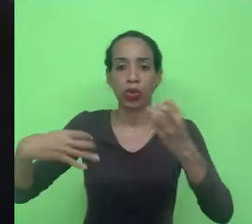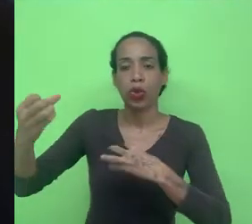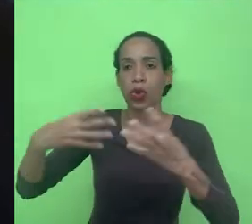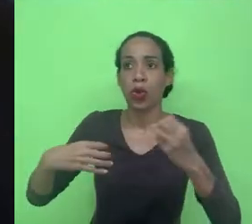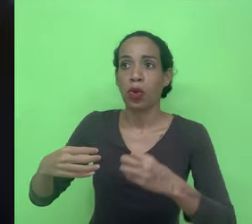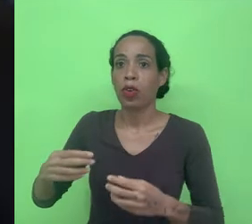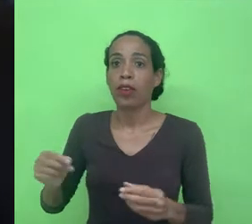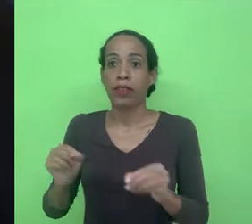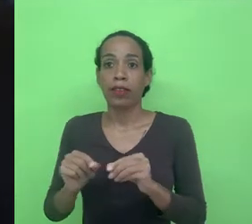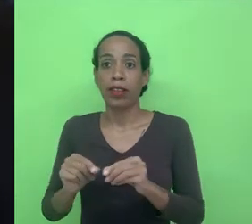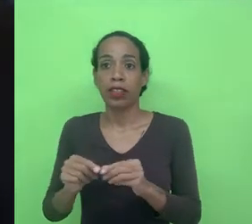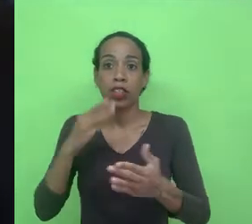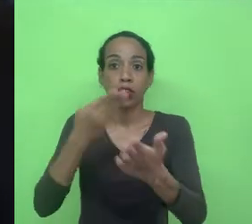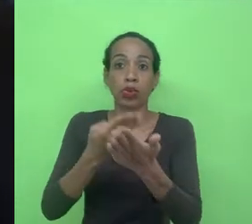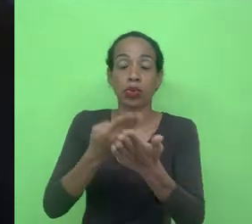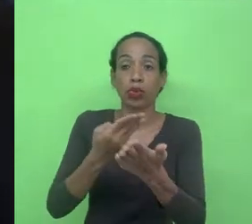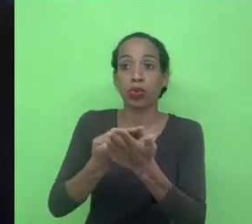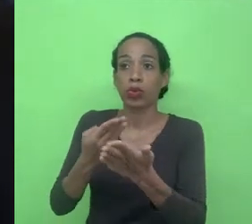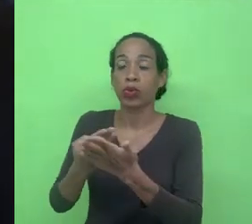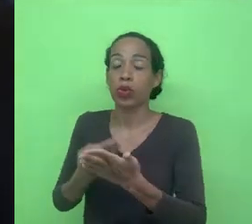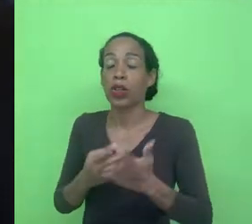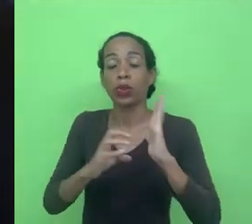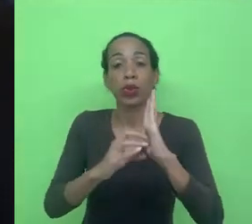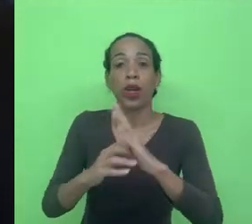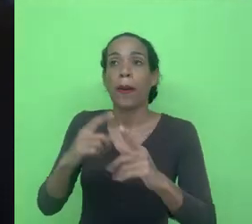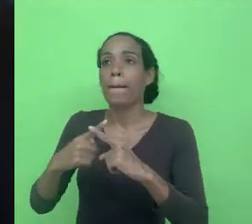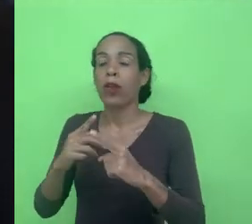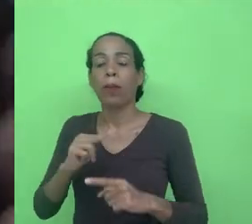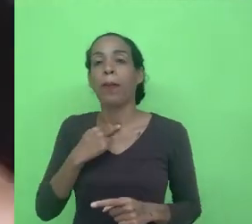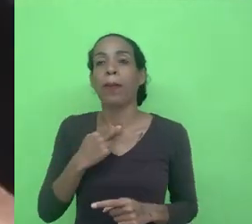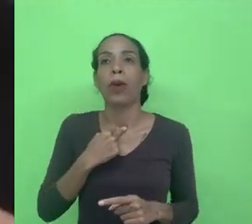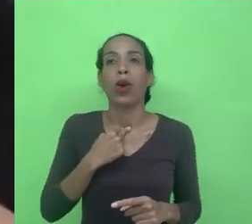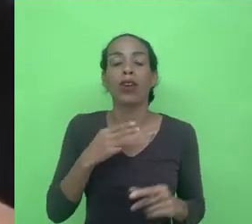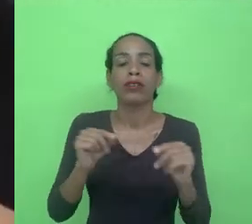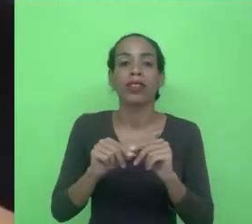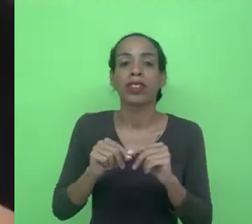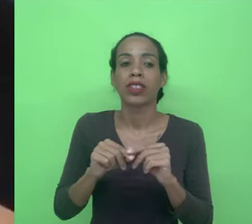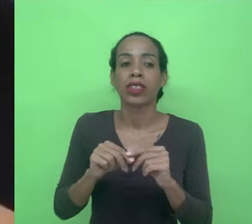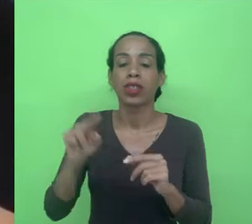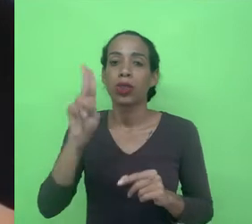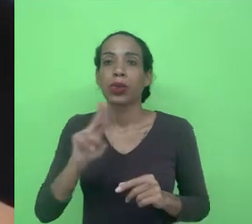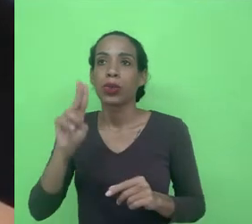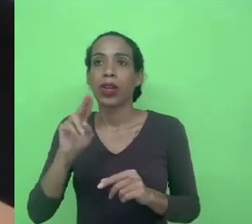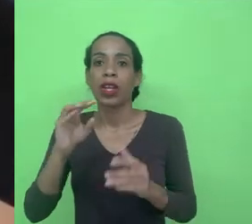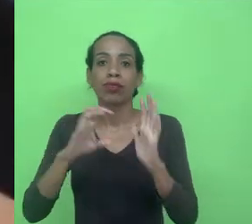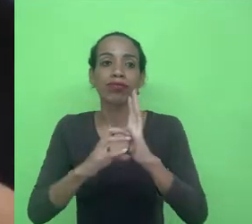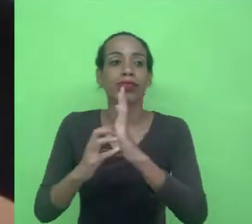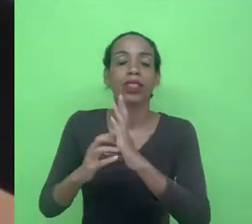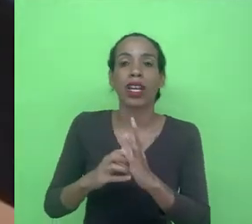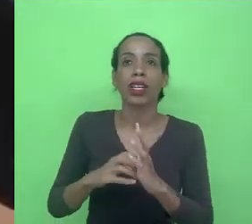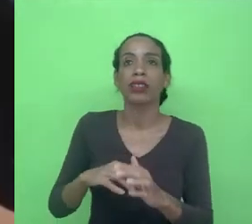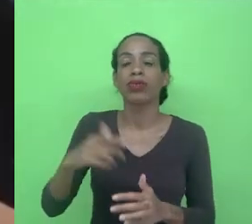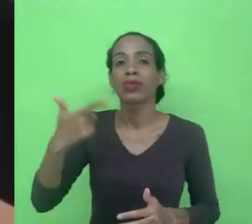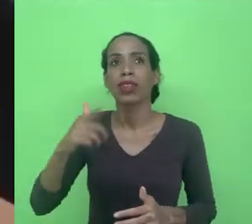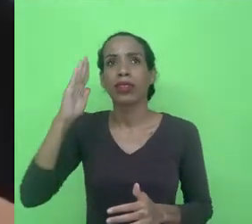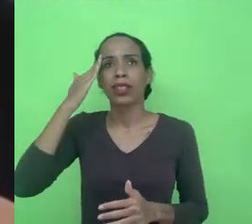disciplina para estudar os dados porque você não pode purificar o estudo dos dados simplesmente sem entender